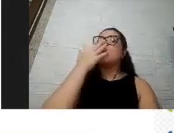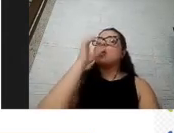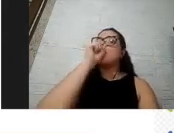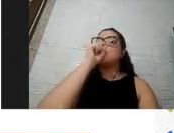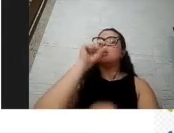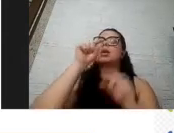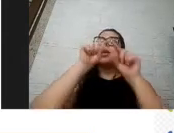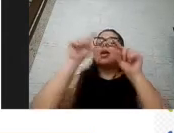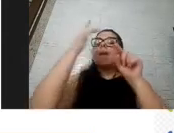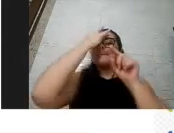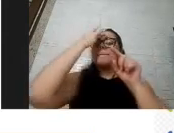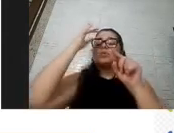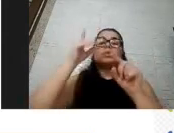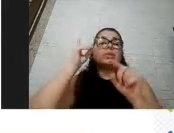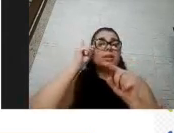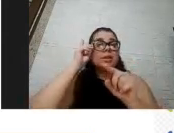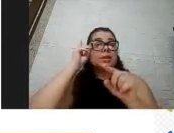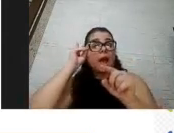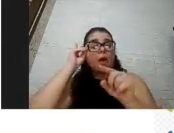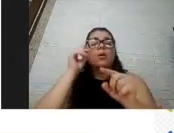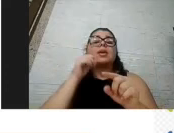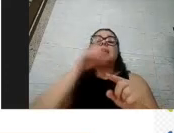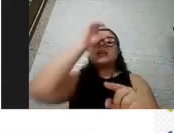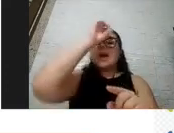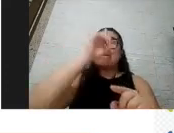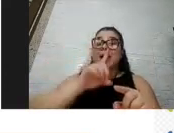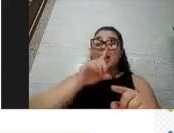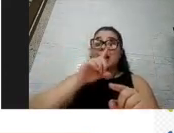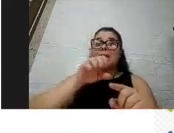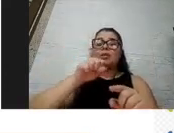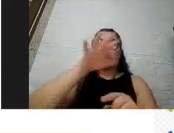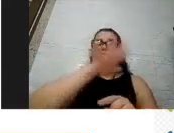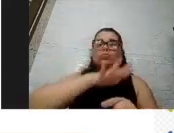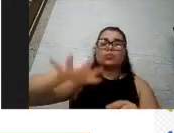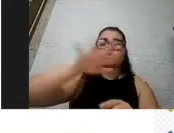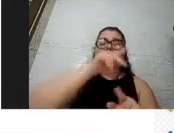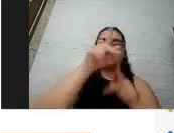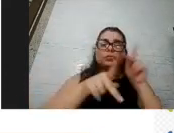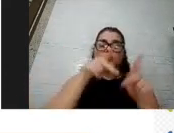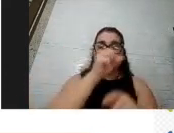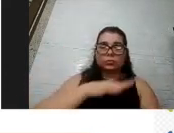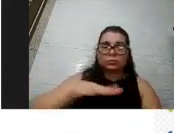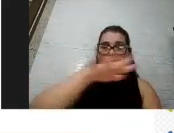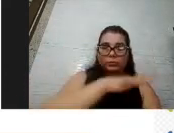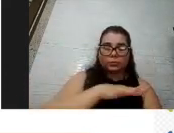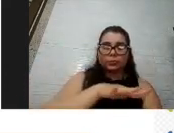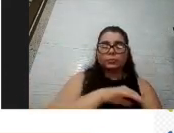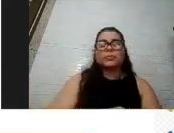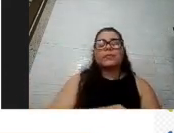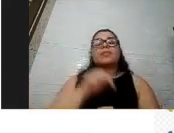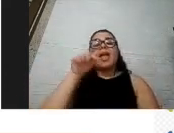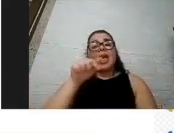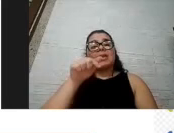e em amarelo população geral essa população geral aqui que foi comparada foi um